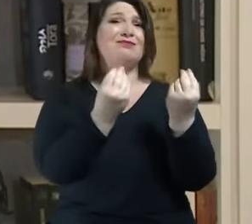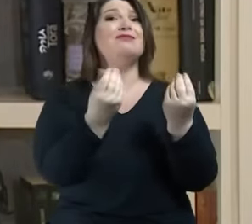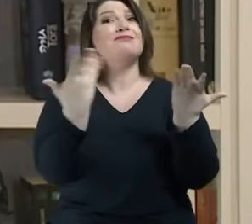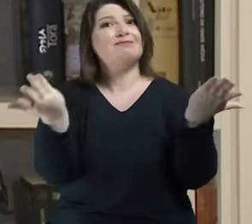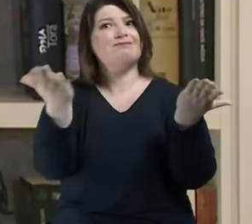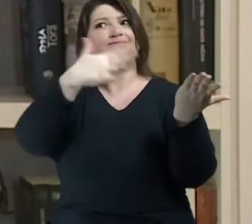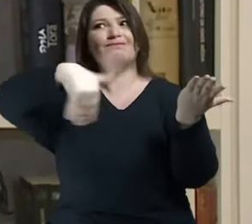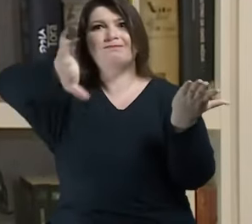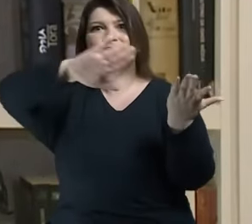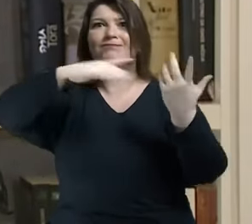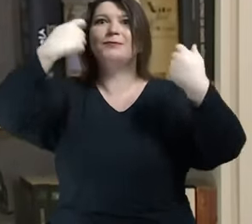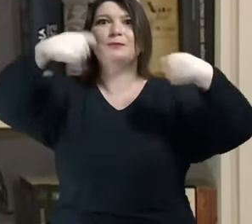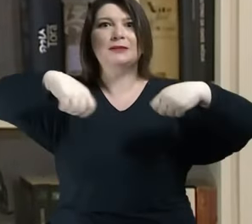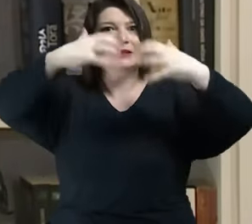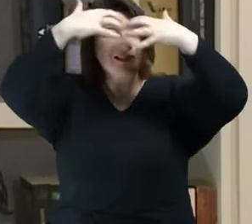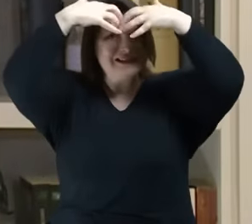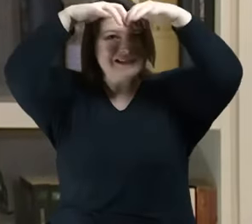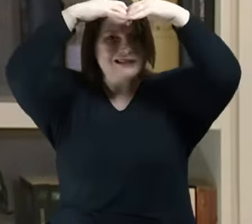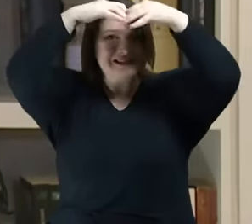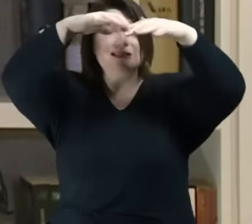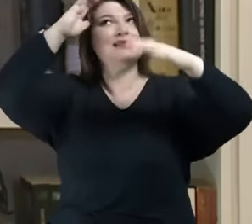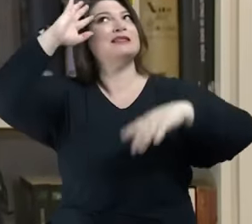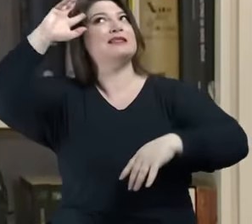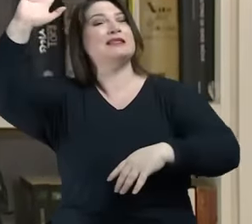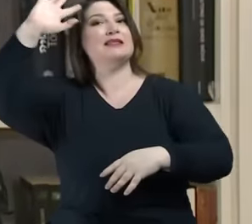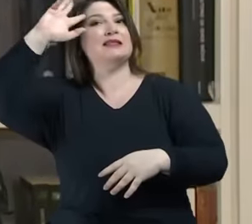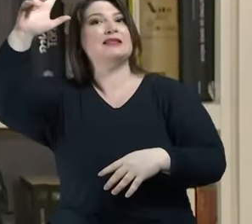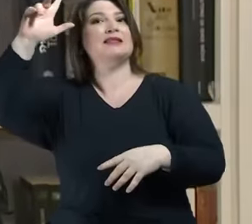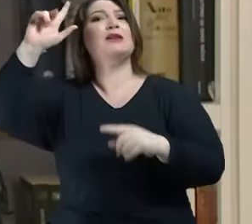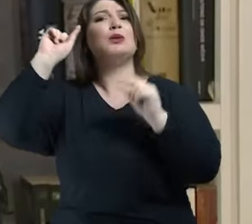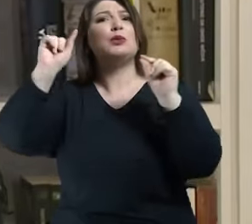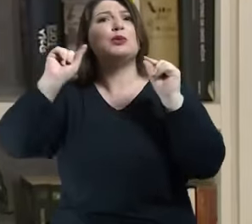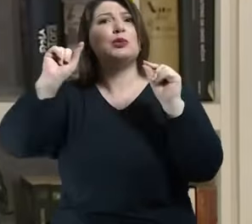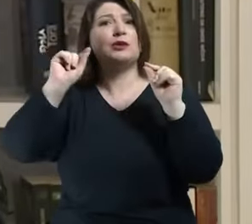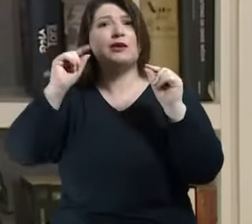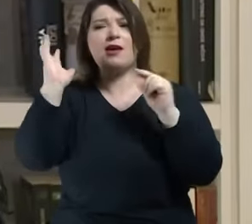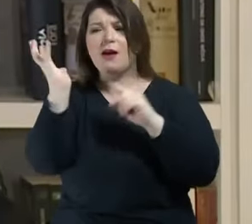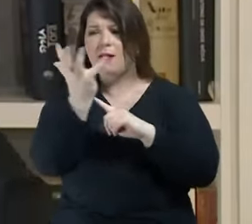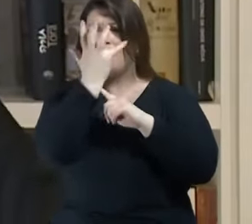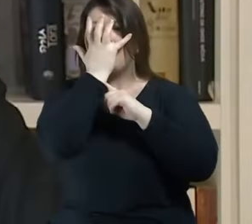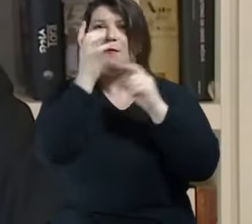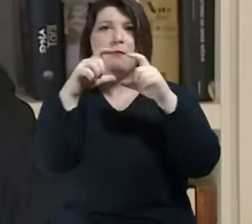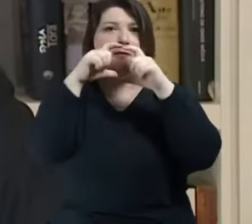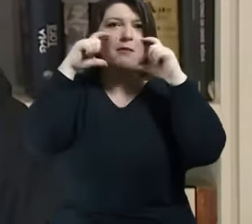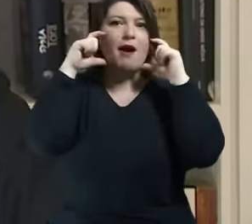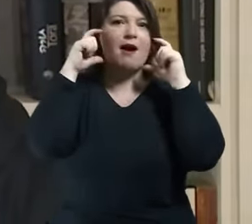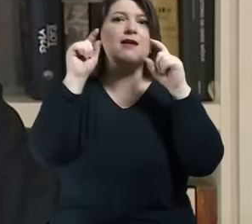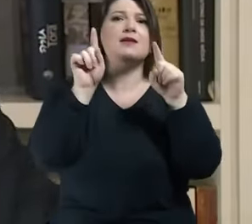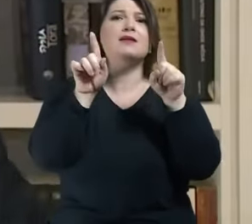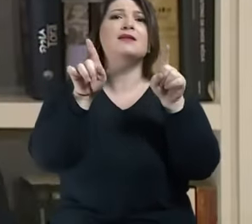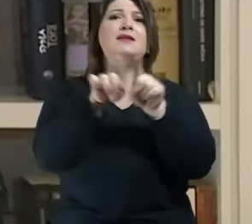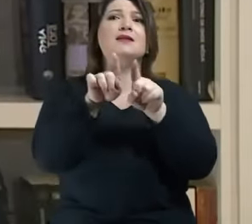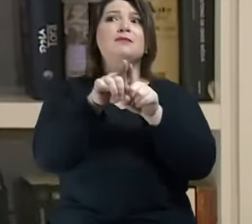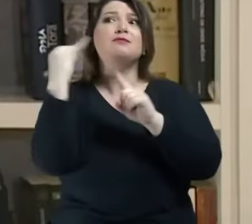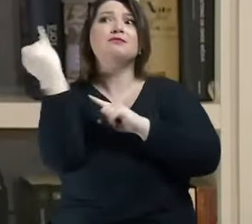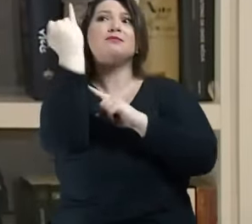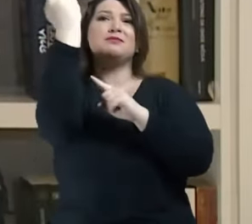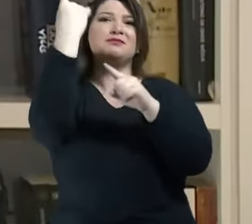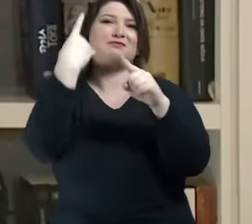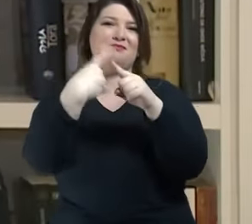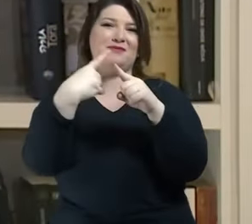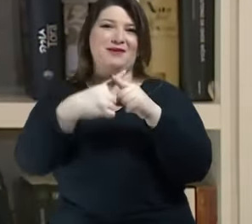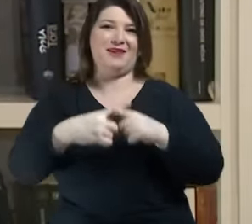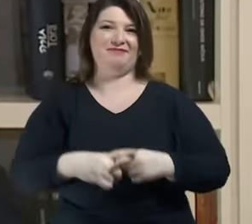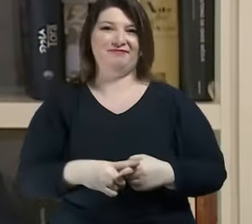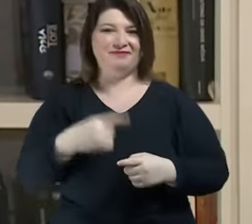reflexão sobre as nossas máscaras e as diversas funções. Como eu disse no início, eu sou um analista,